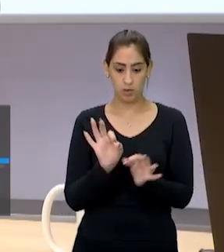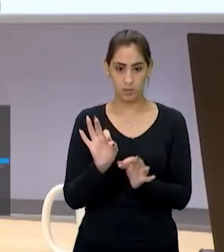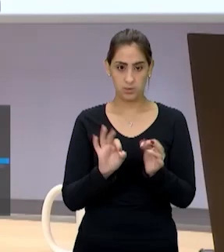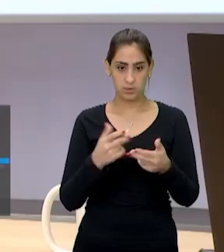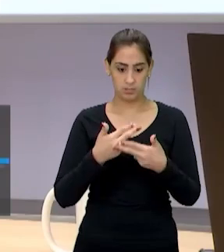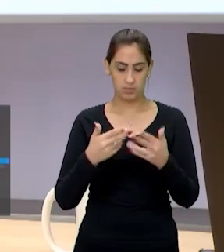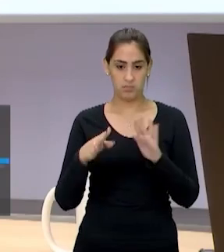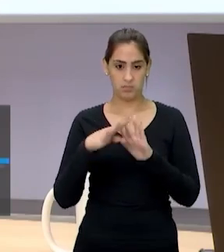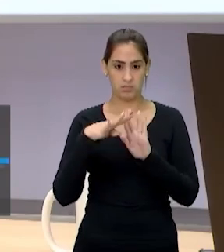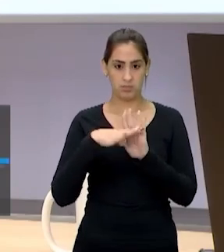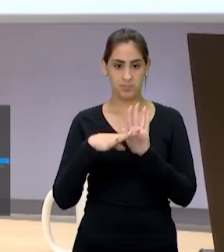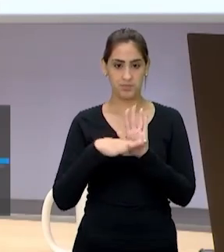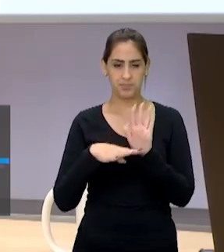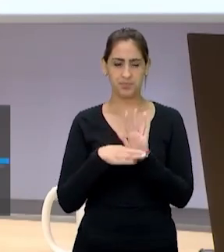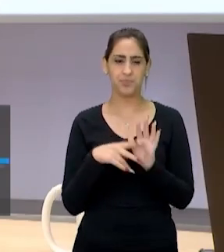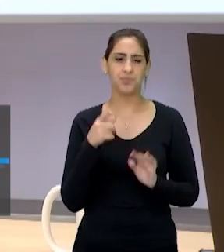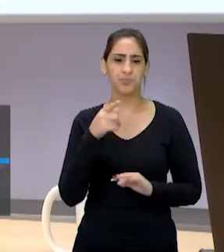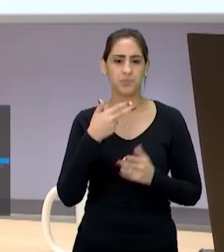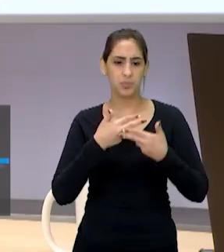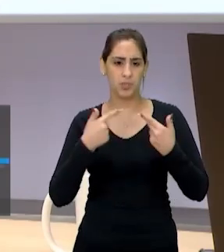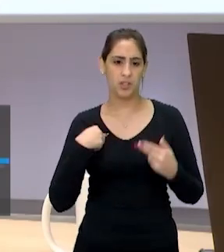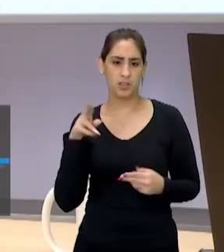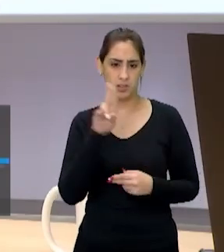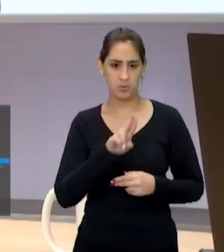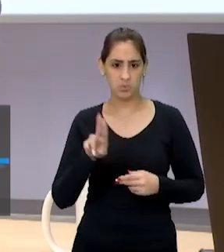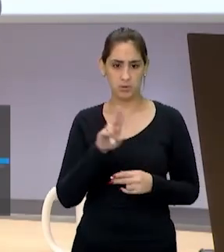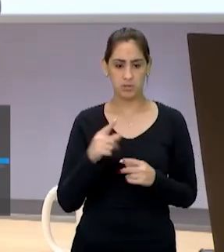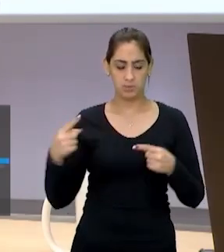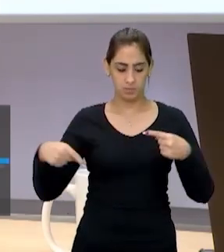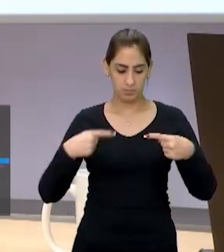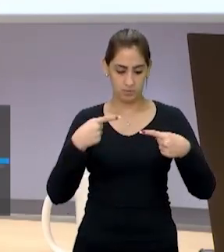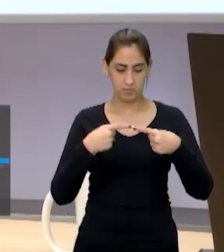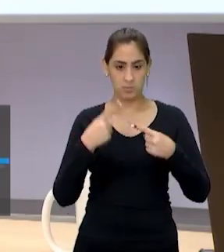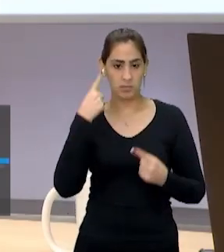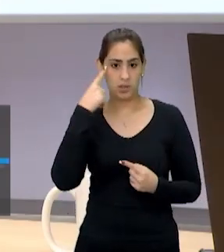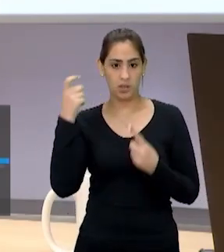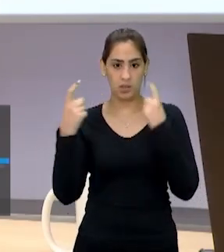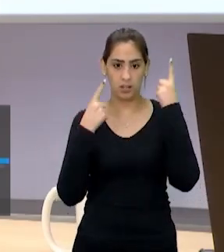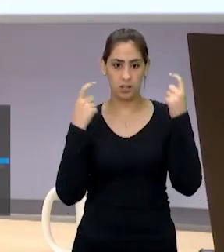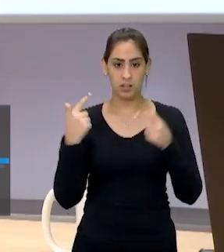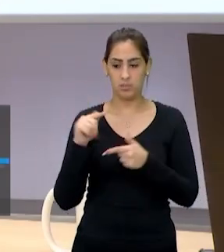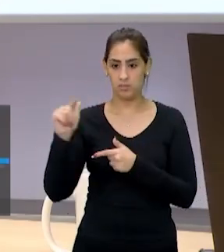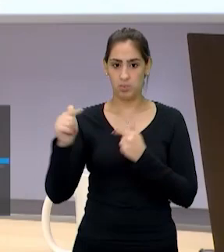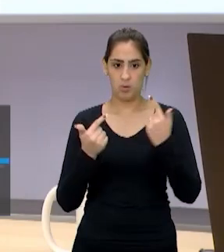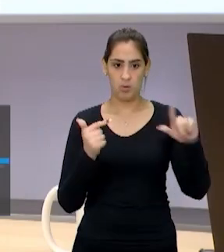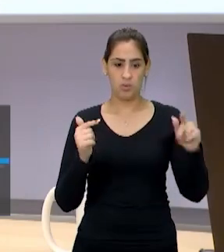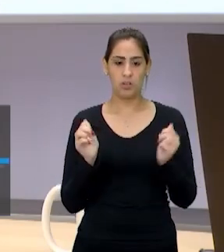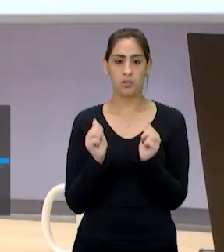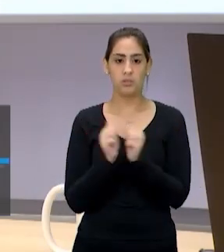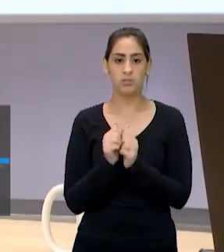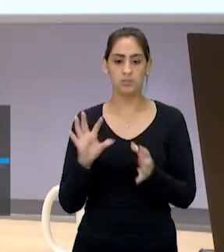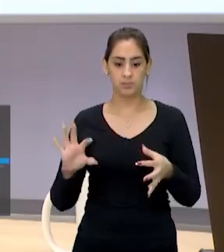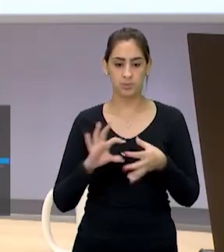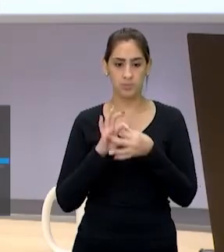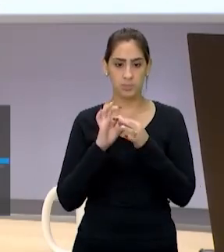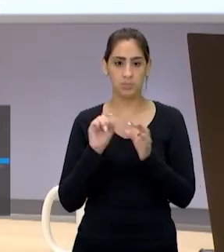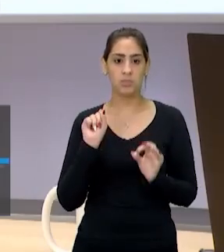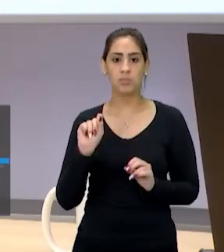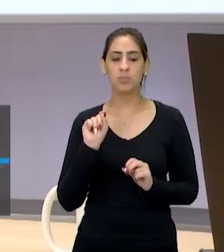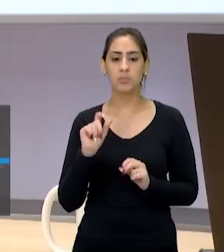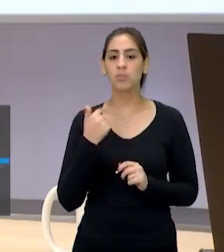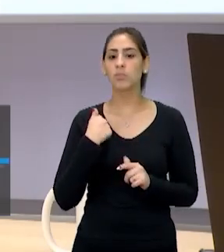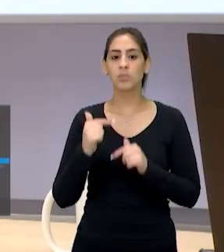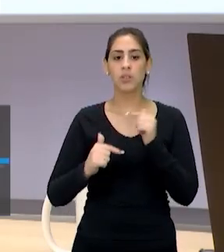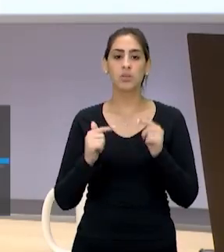E os elementos que a gente usa para ligar uma ideia à outra são os elementos coesivos. E hoje a gente vai